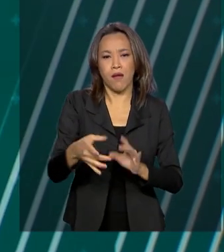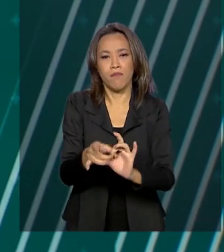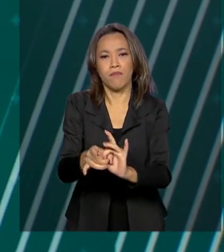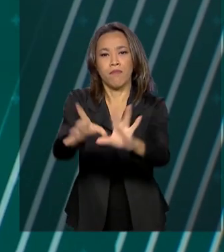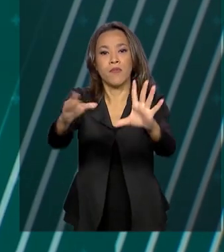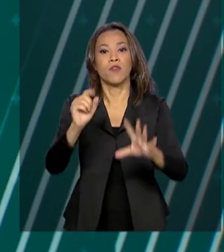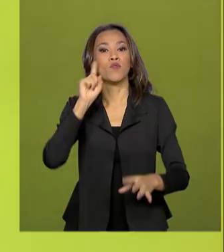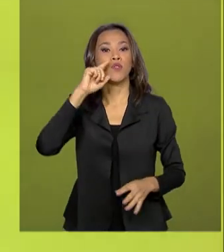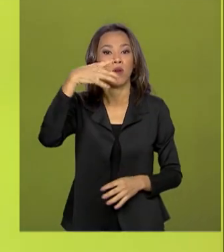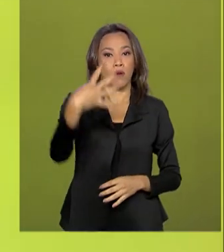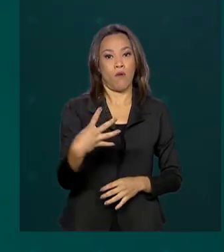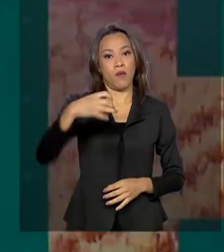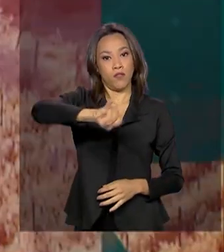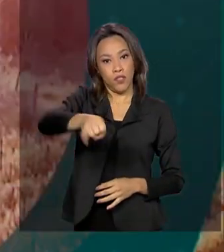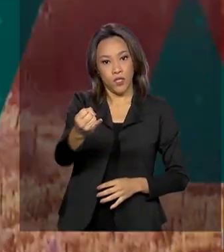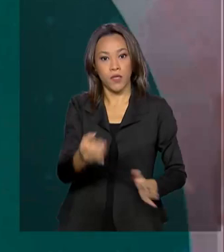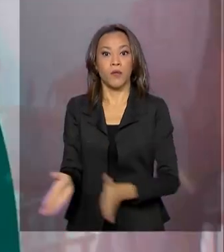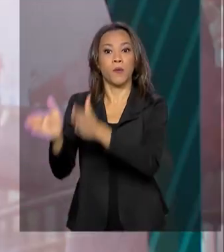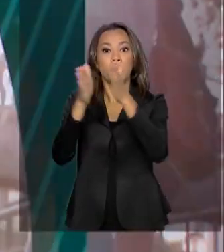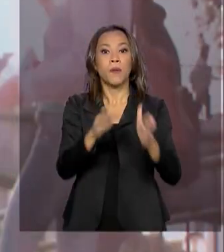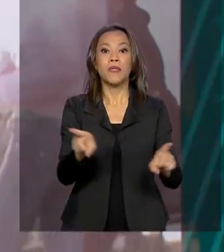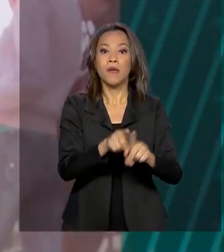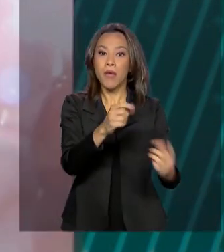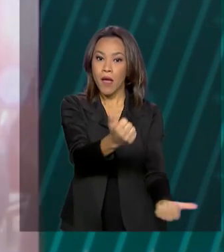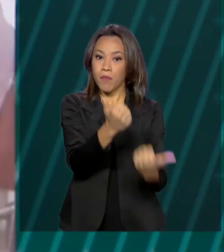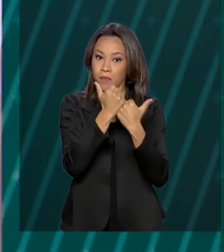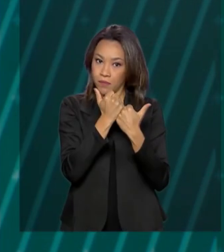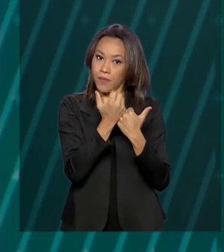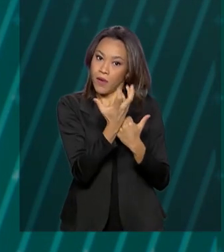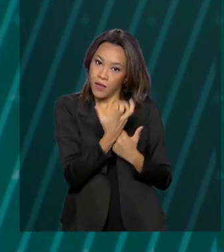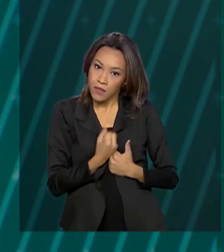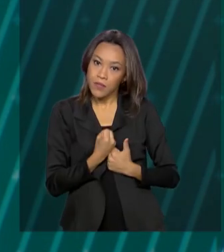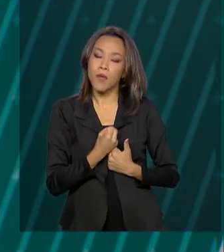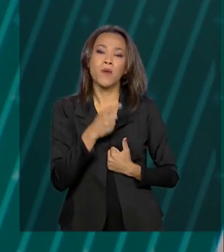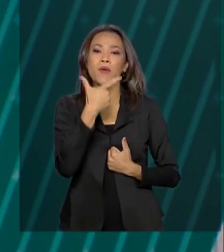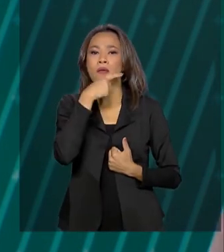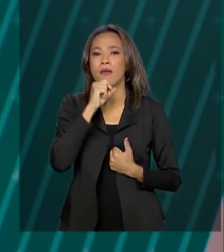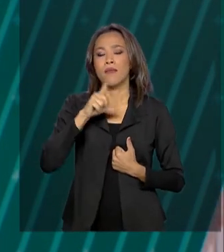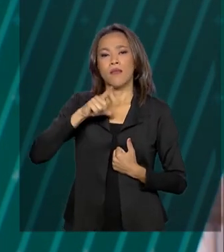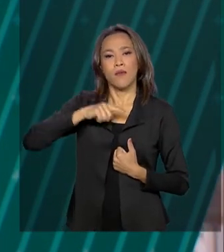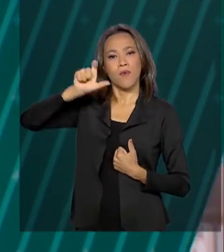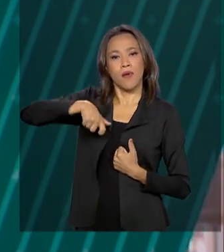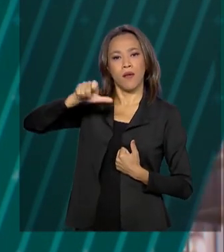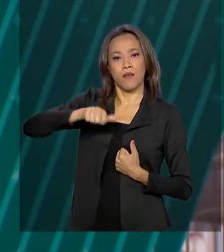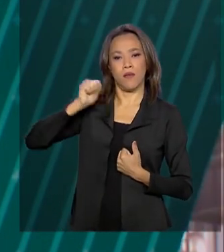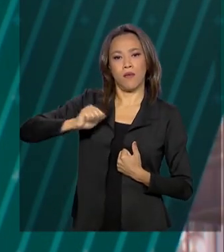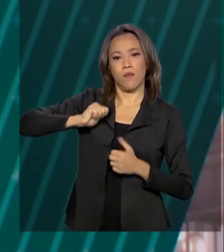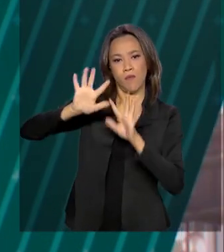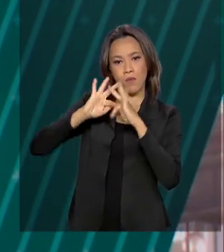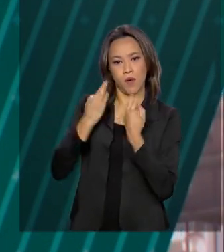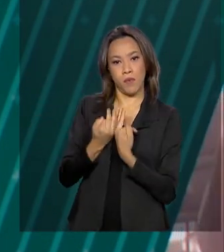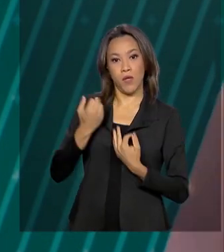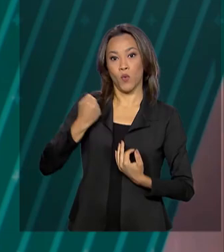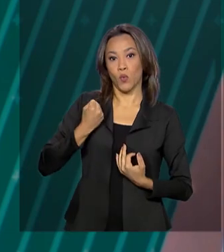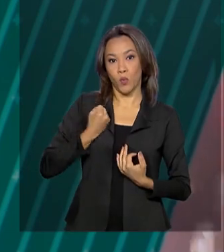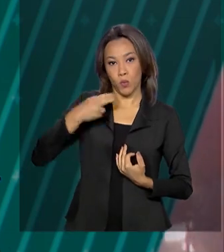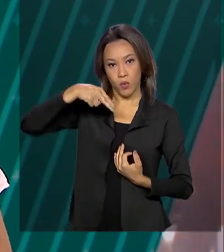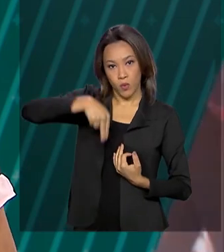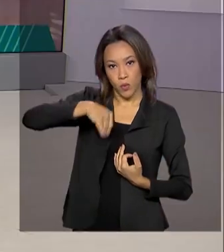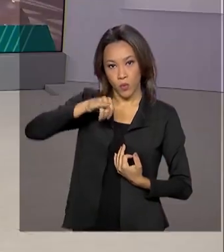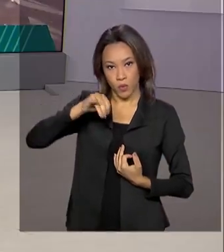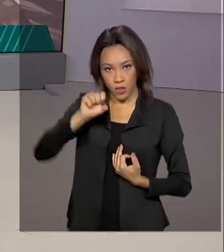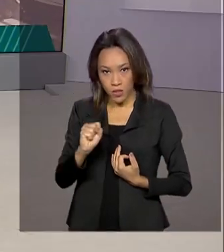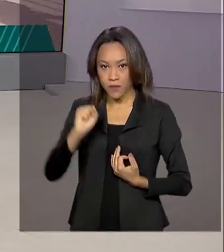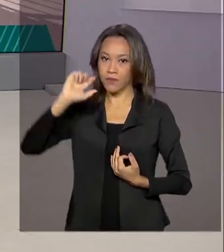de janeiro. Também recebem o auxílio extensão nesta quarta beneficiários do Bolsa Família com NIS final 7.